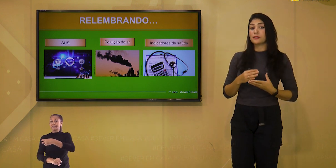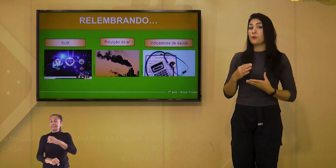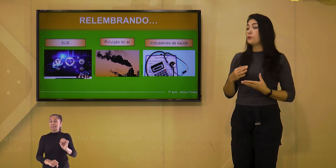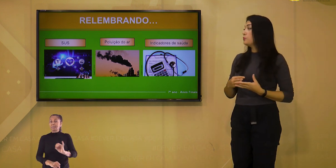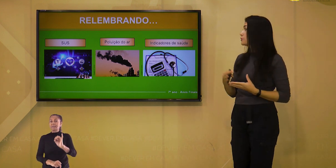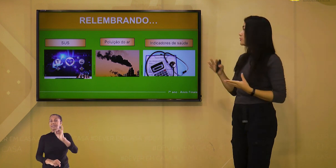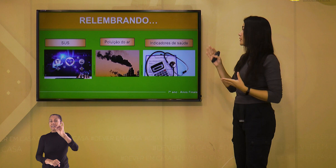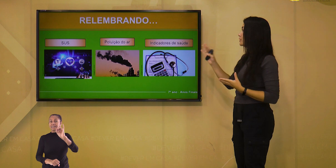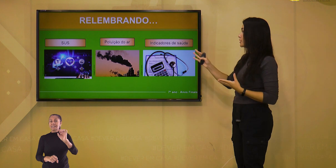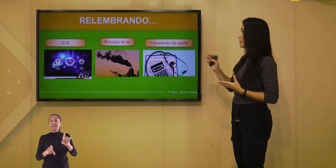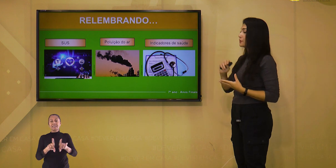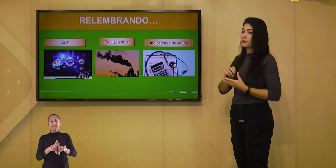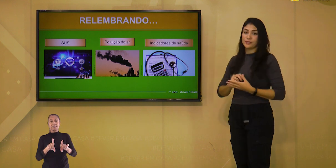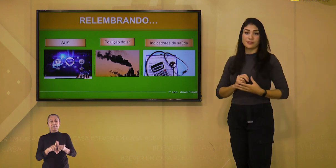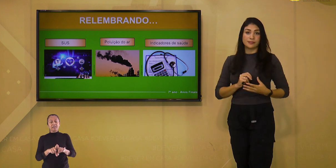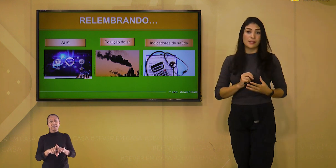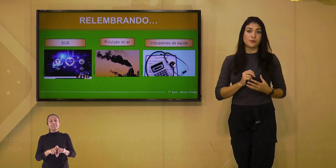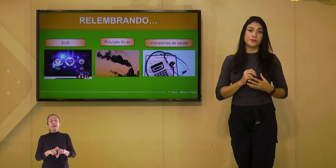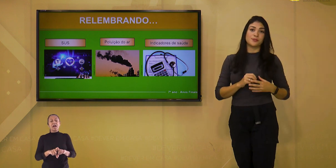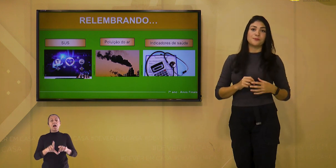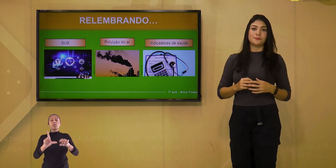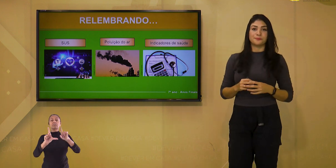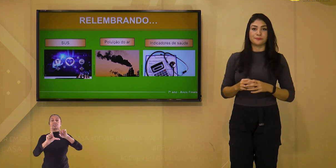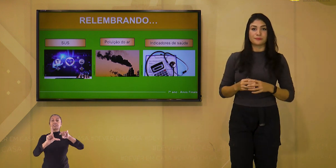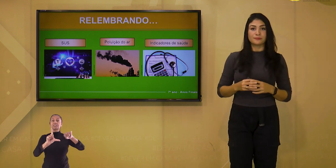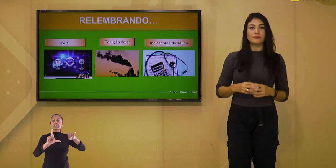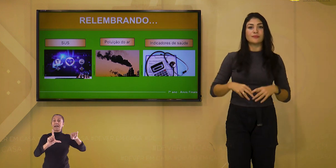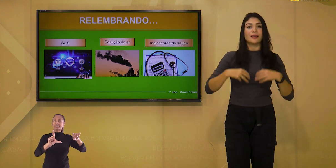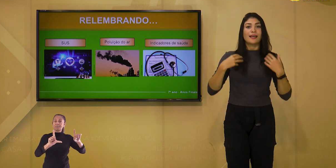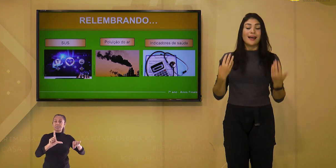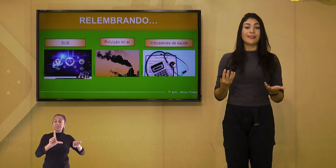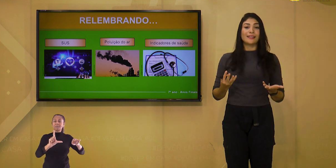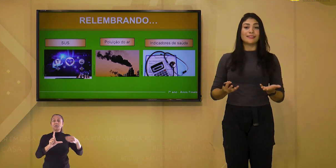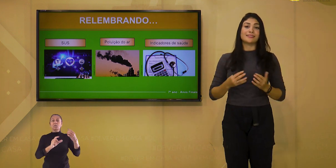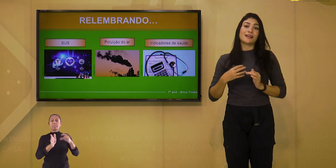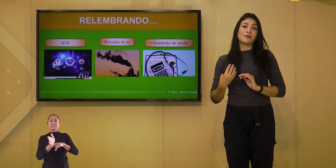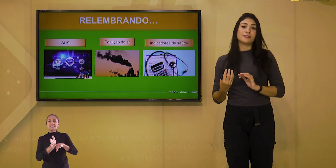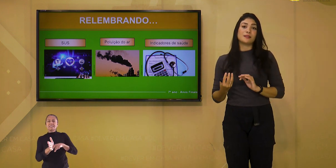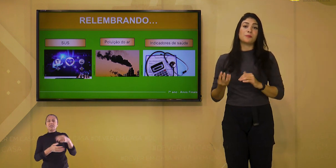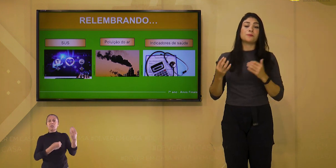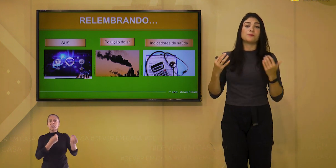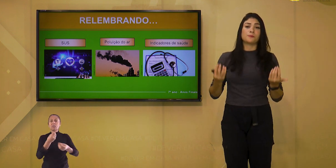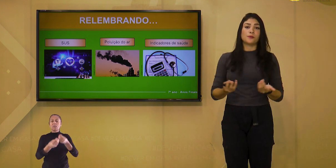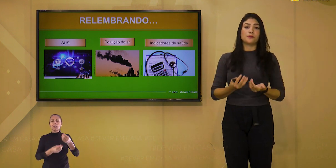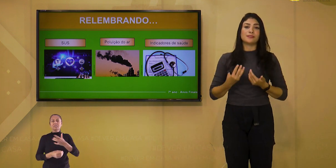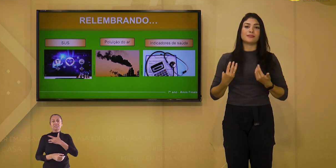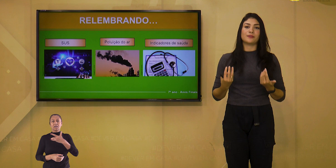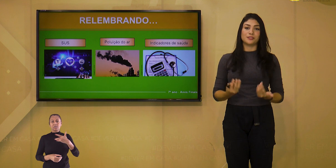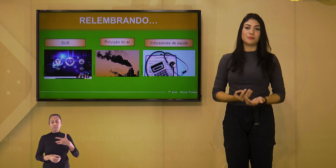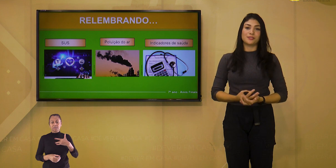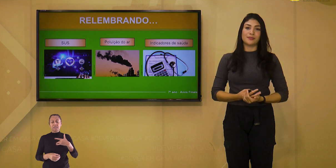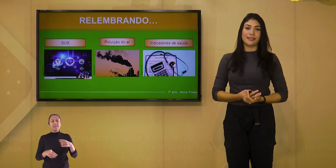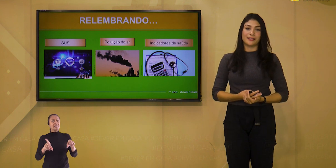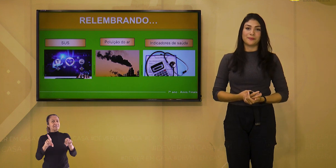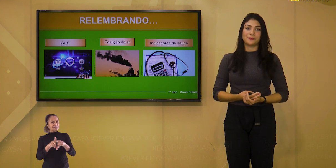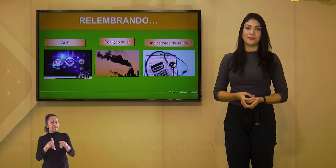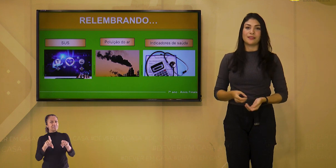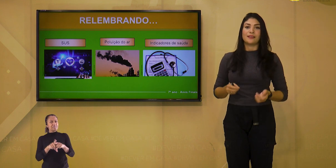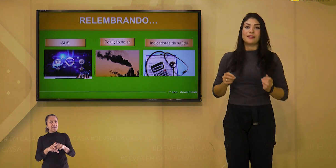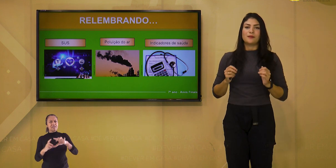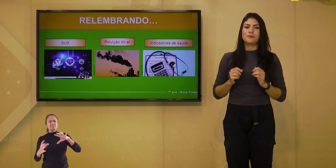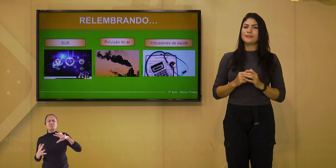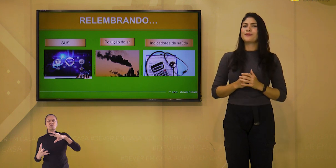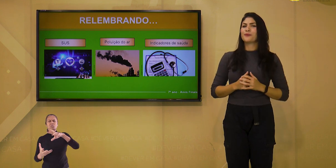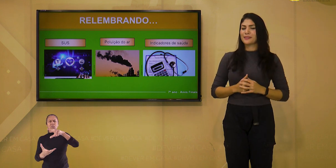Conhecemos alguns dos indicadores de saúde, além das causas da poluição atmosférica.